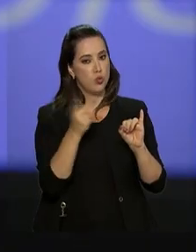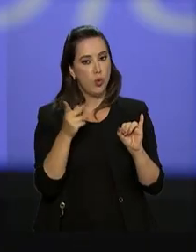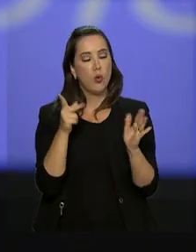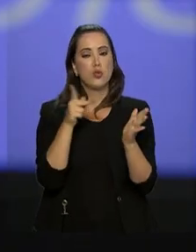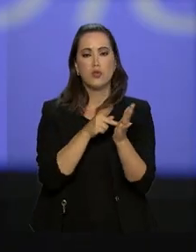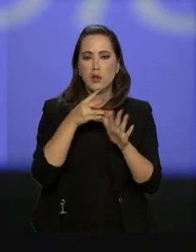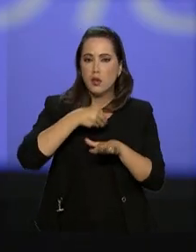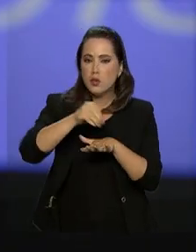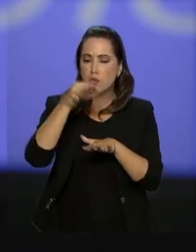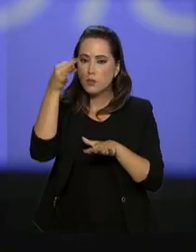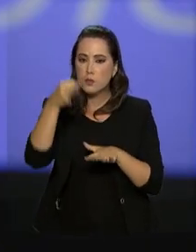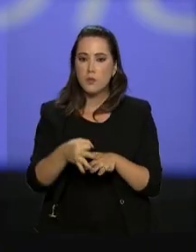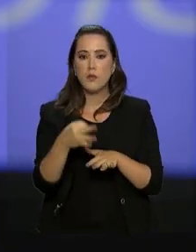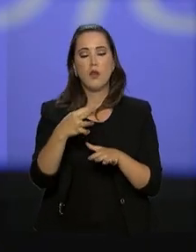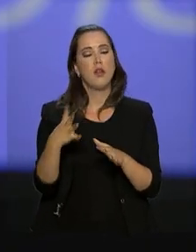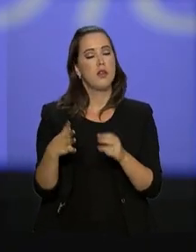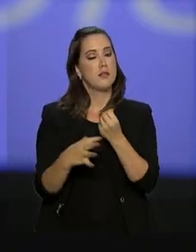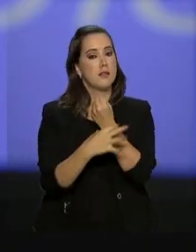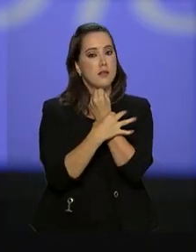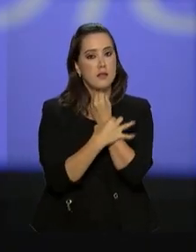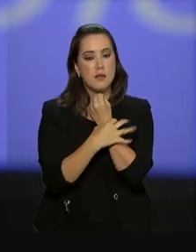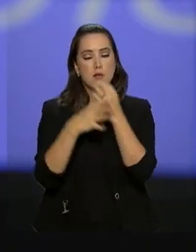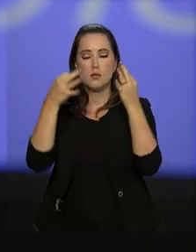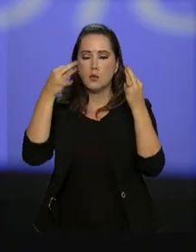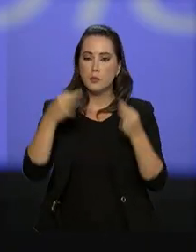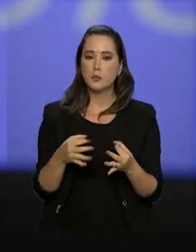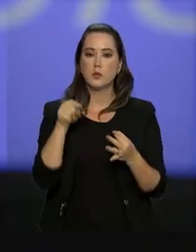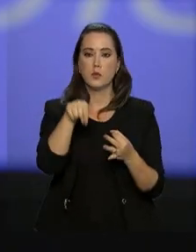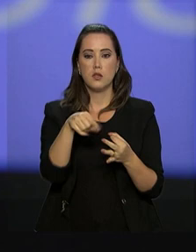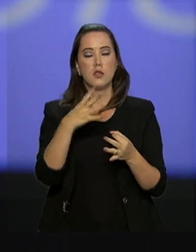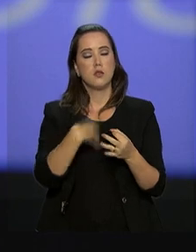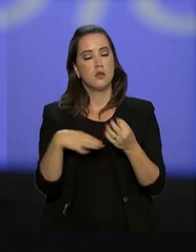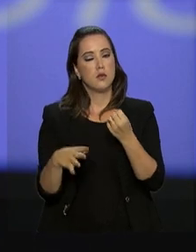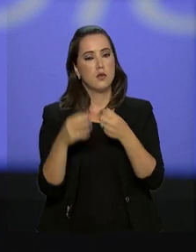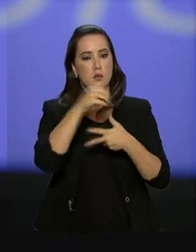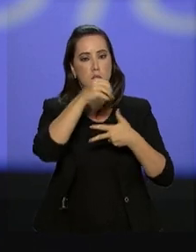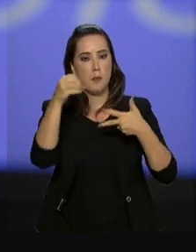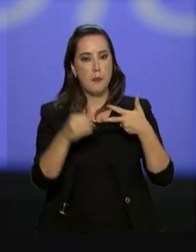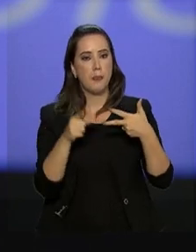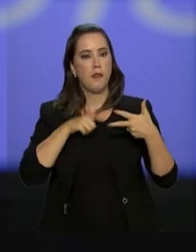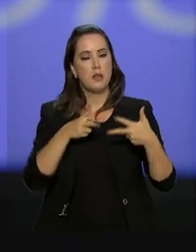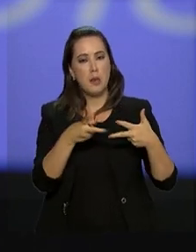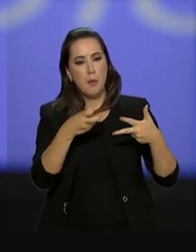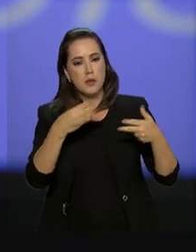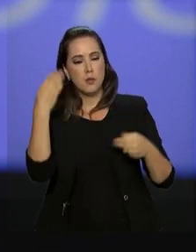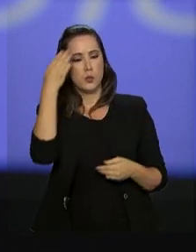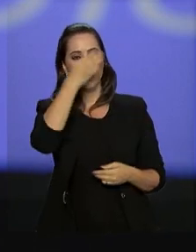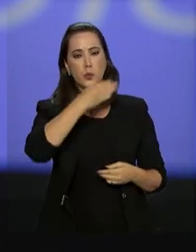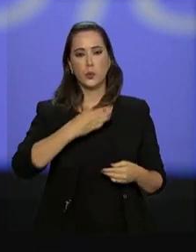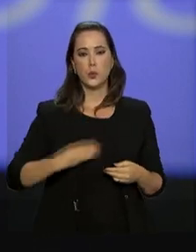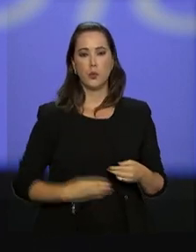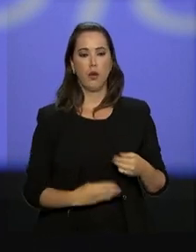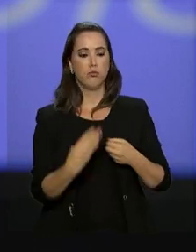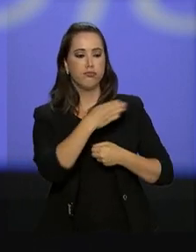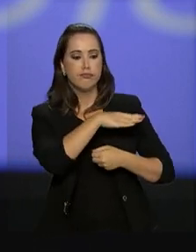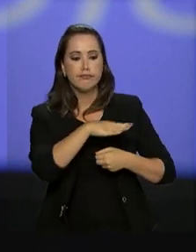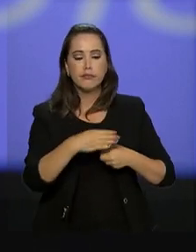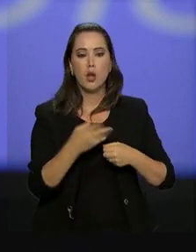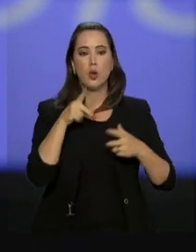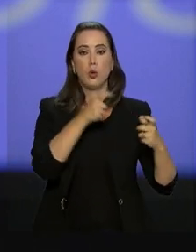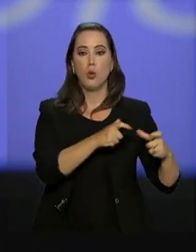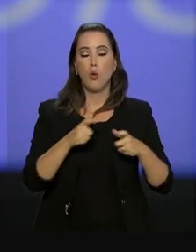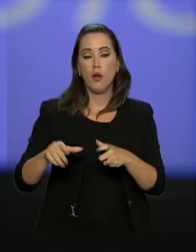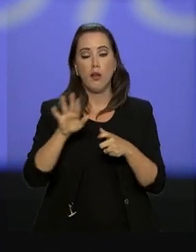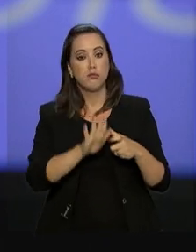A segurança pela lisura do processo de realização do Enem conta com detectores de metais em todos os locais de